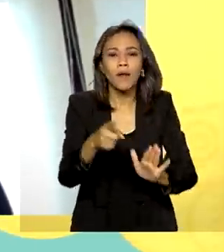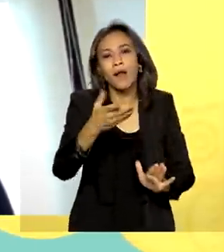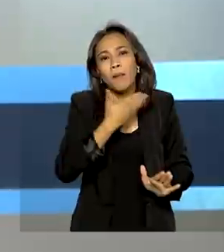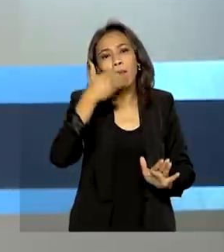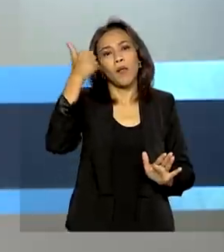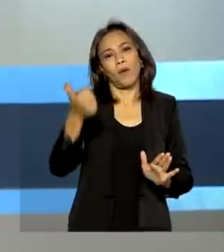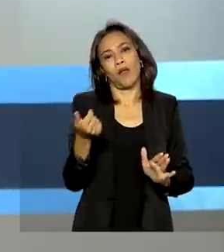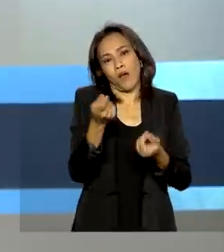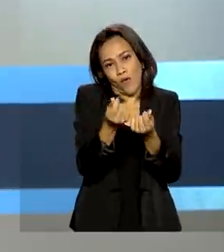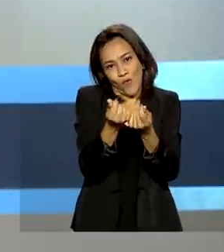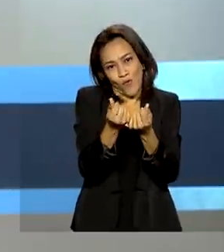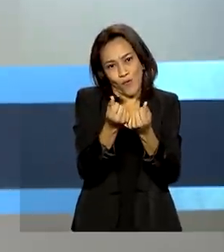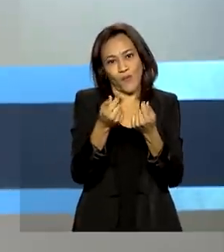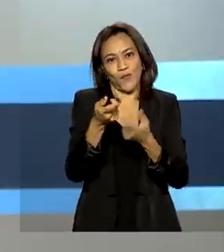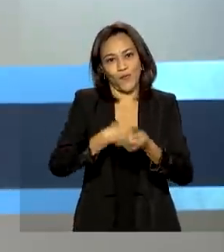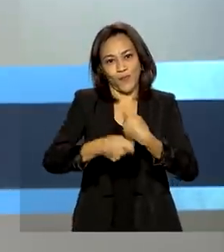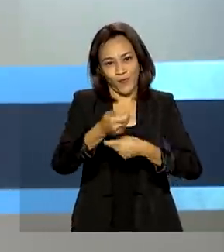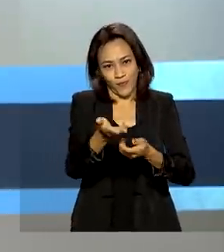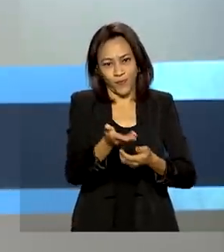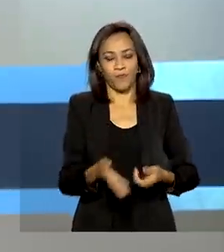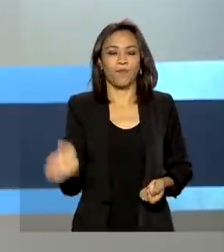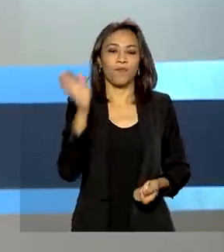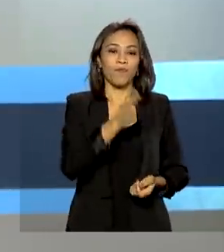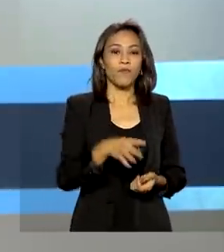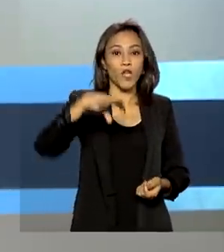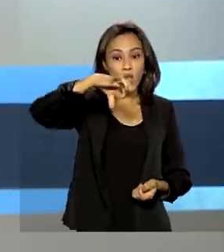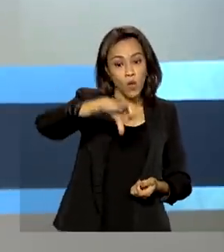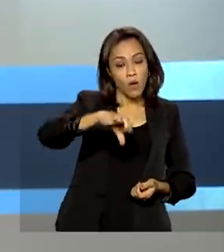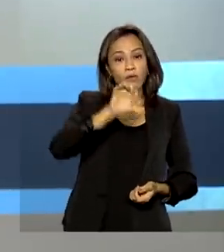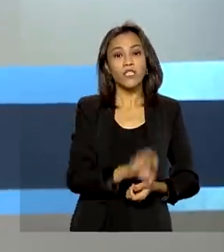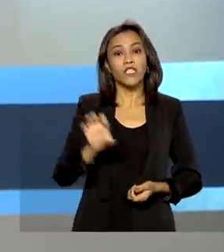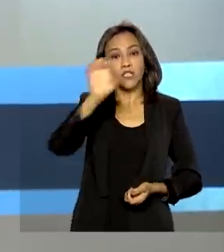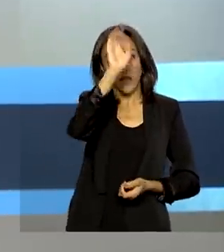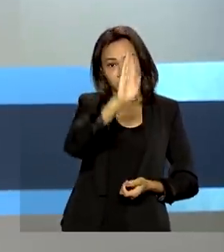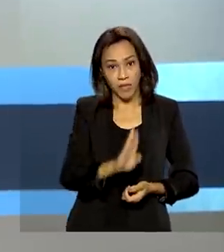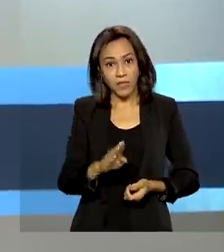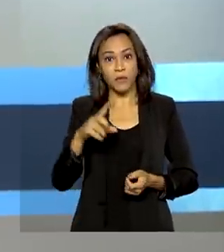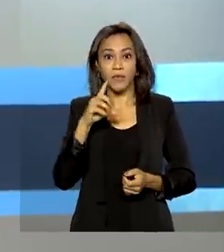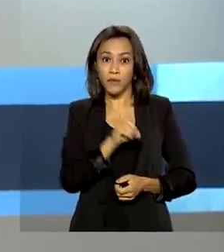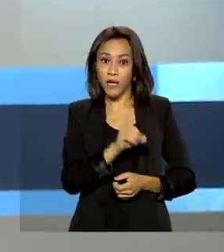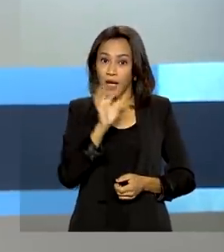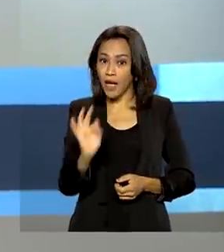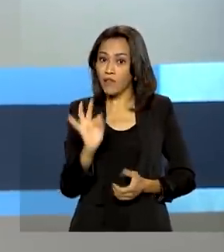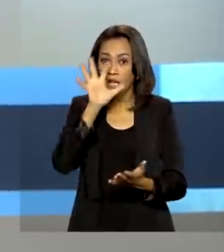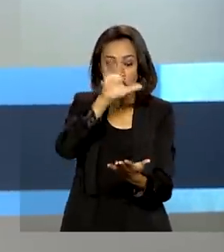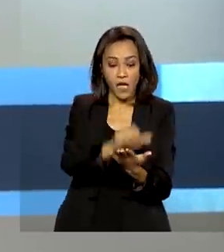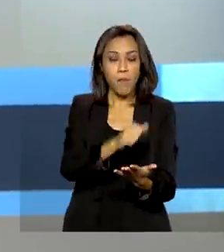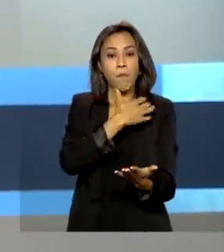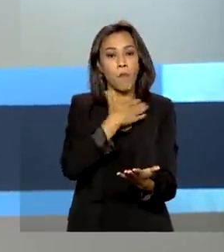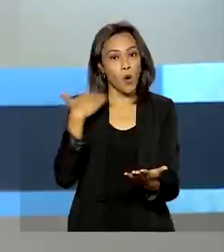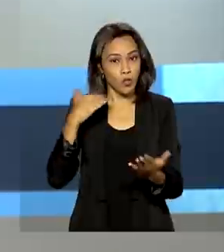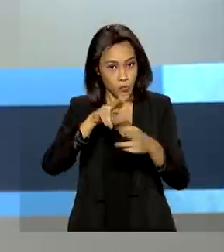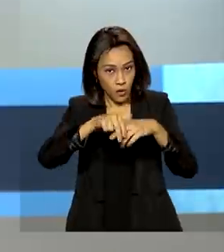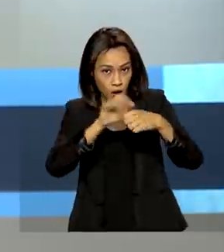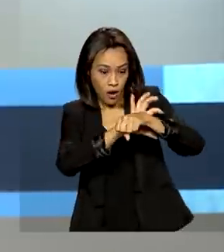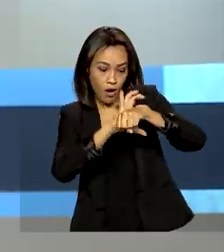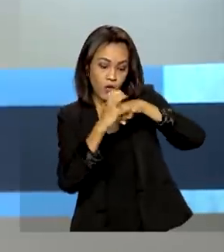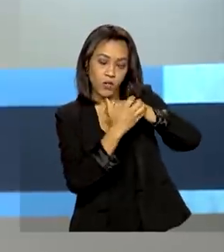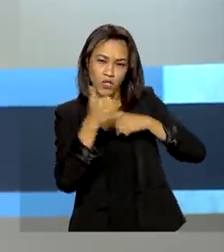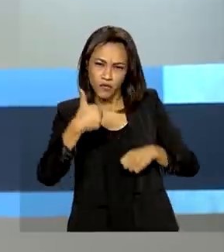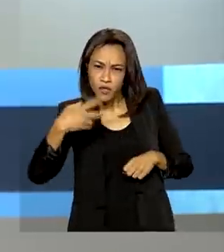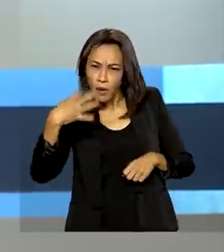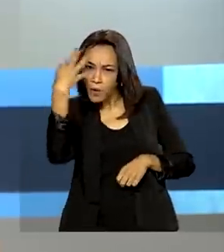financeira. Nove estados brasileiros e o Distrito Federal não registraram mortes por Covid-19 em 24